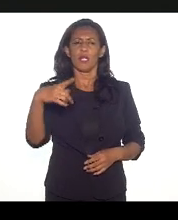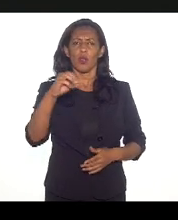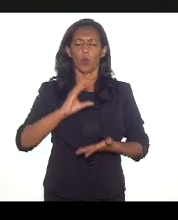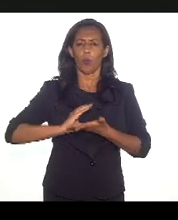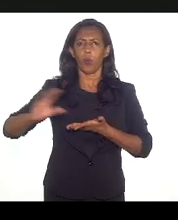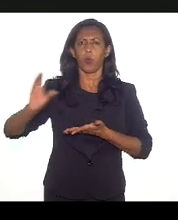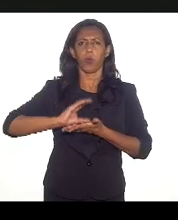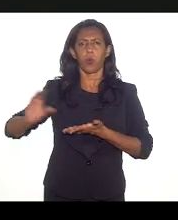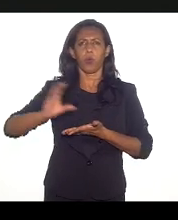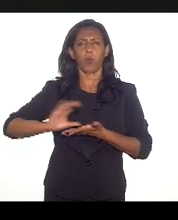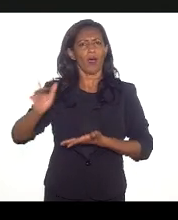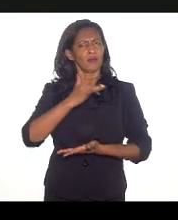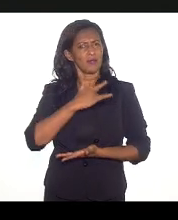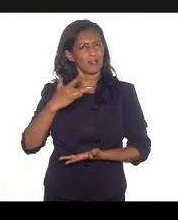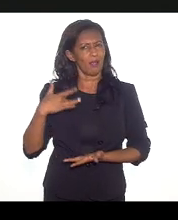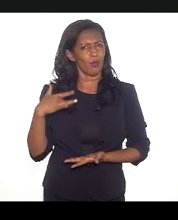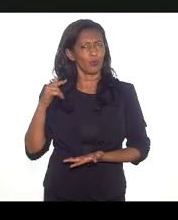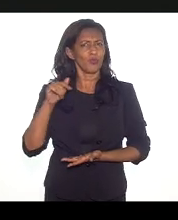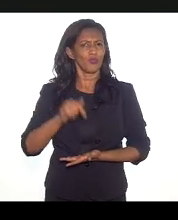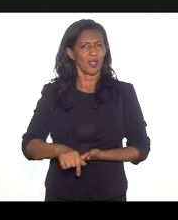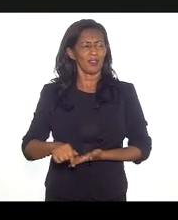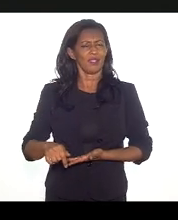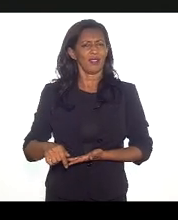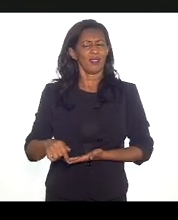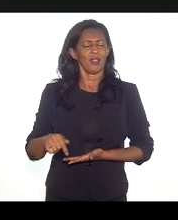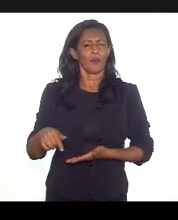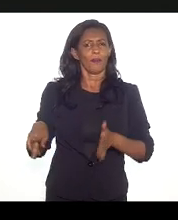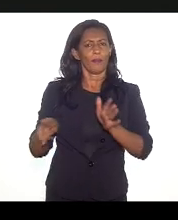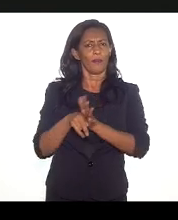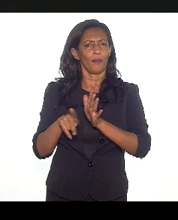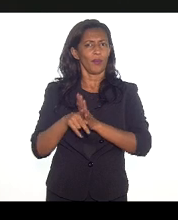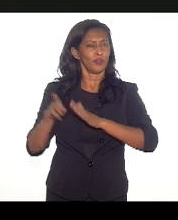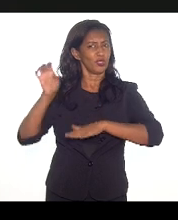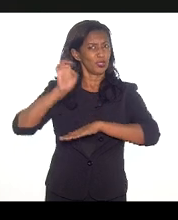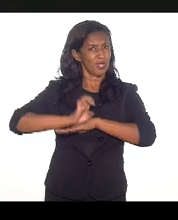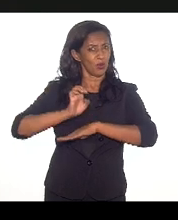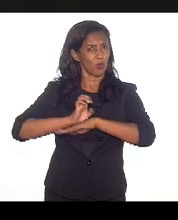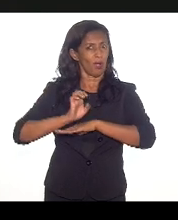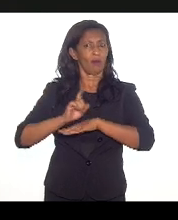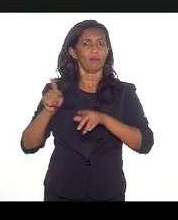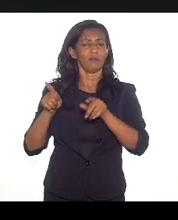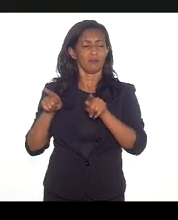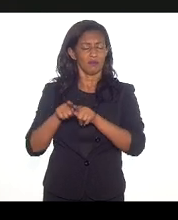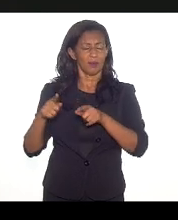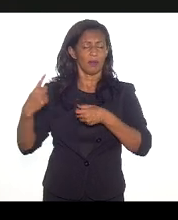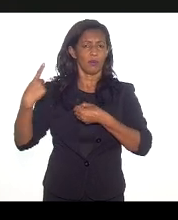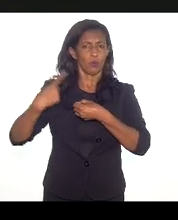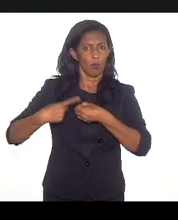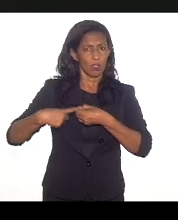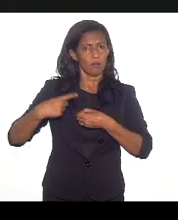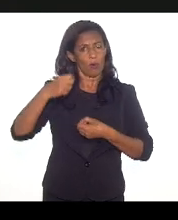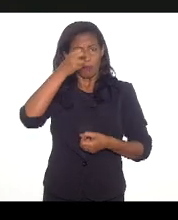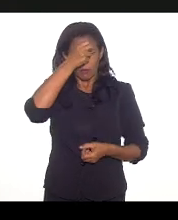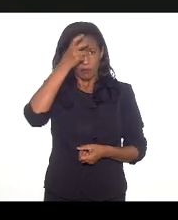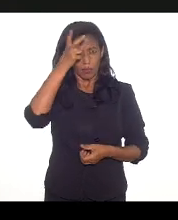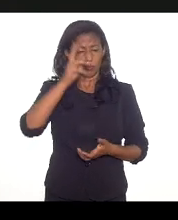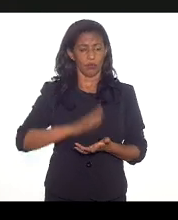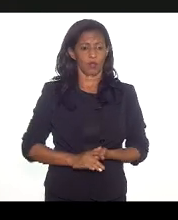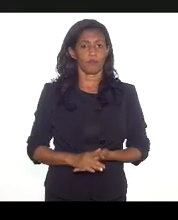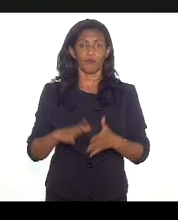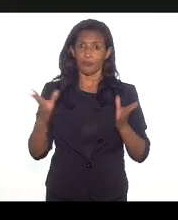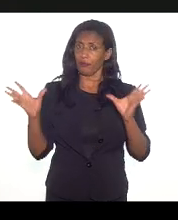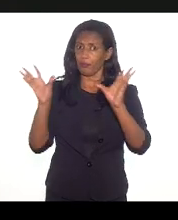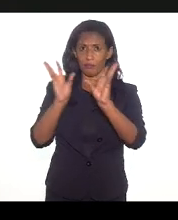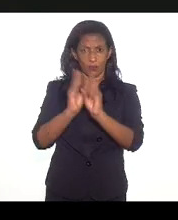gastam anos em saúde aqui, o setor público-federal estadual-municipal é uma grande oportunidade. Enfim, então é isso.